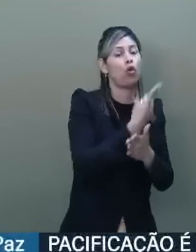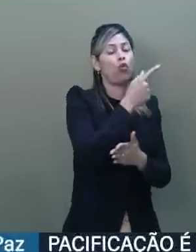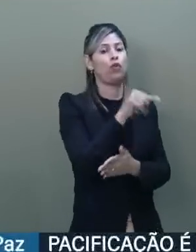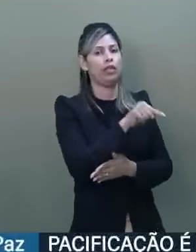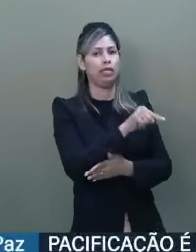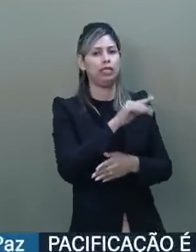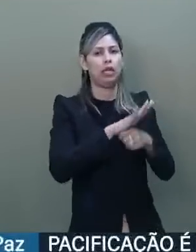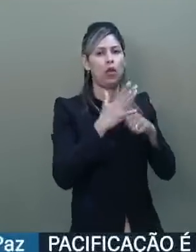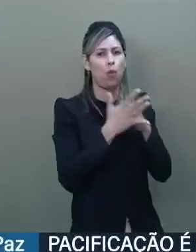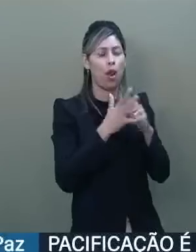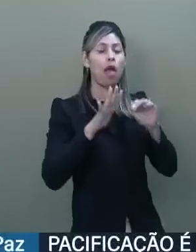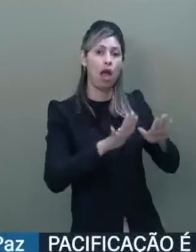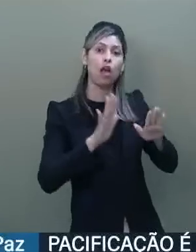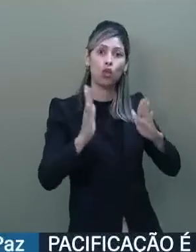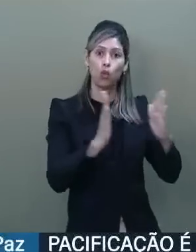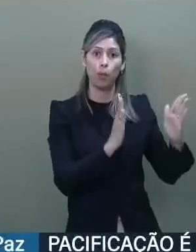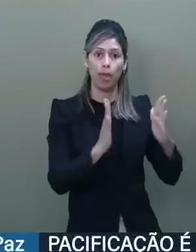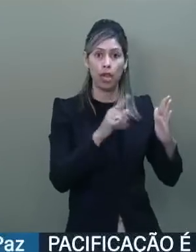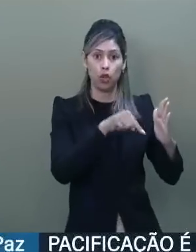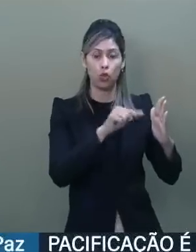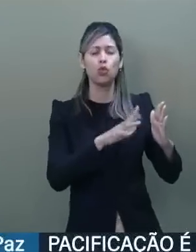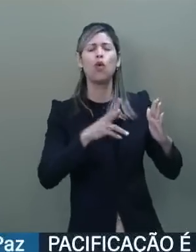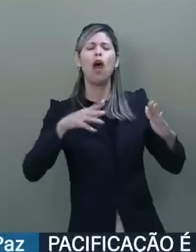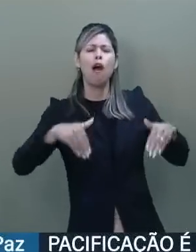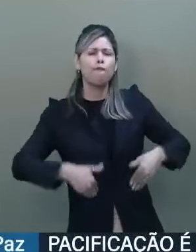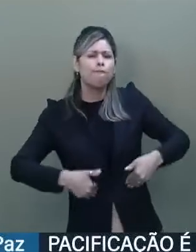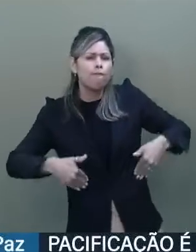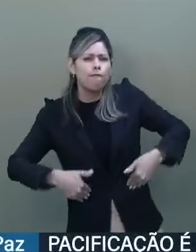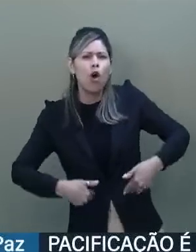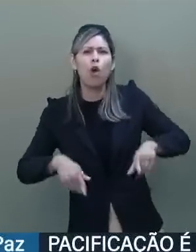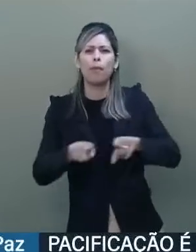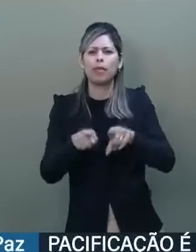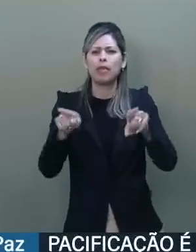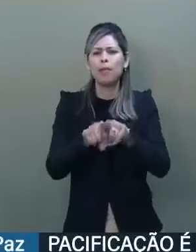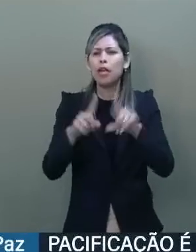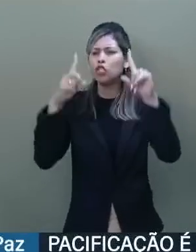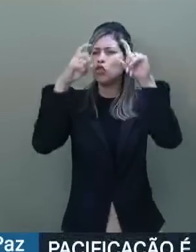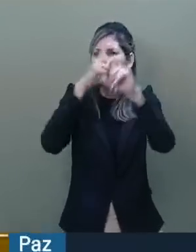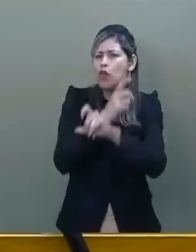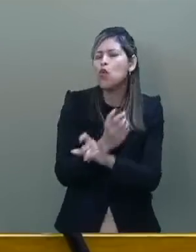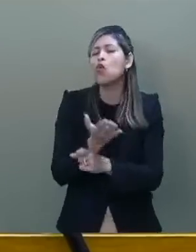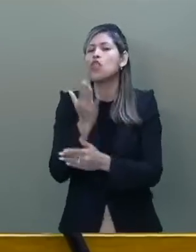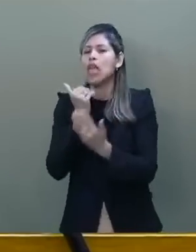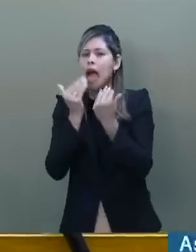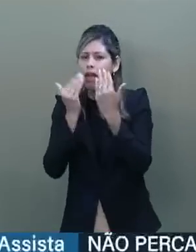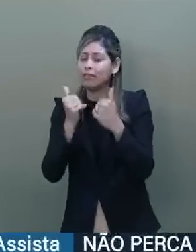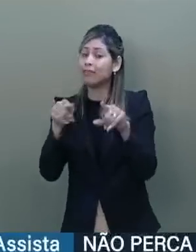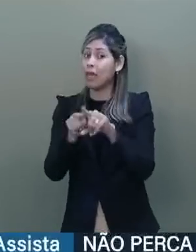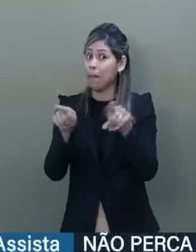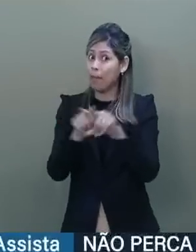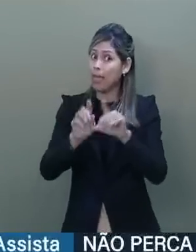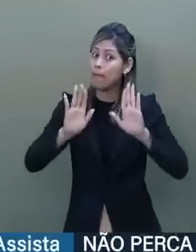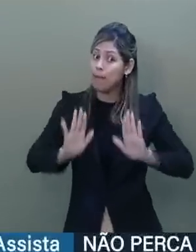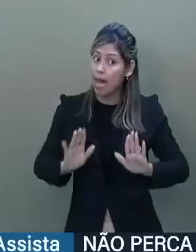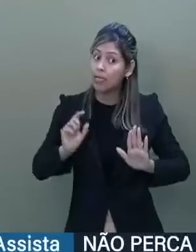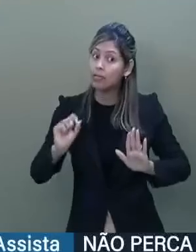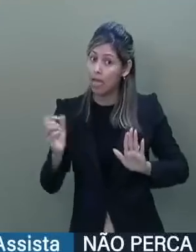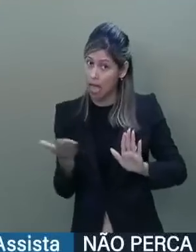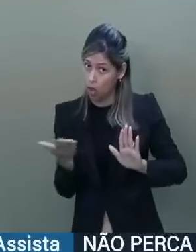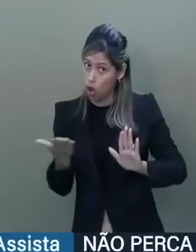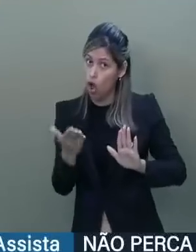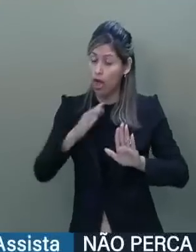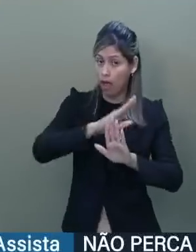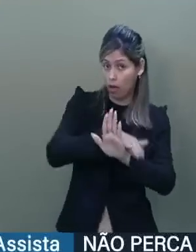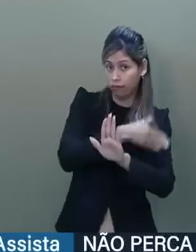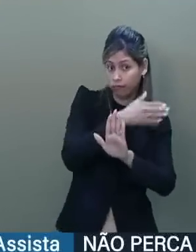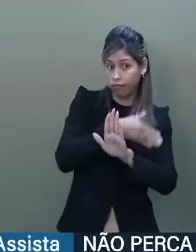Intensificadas durante a pandemia, a fome e a miséria voltaram ao topo da agenda nacional e de lá precisamos